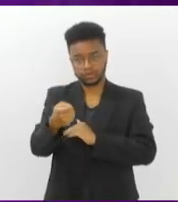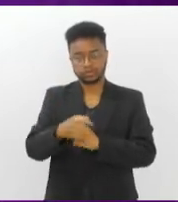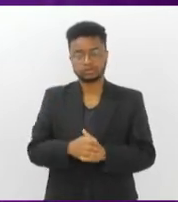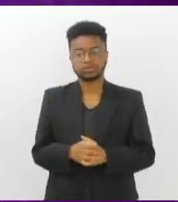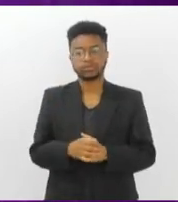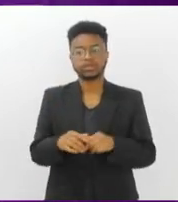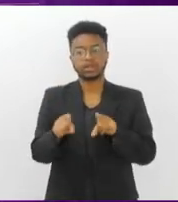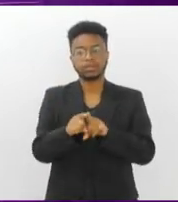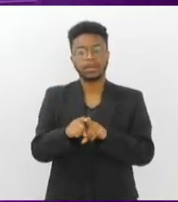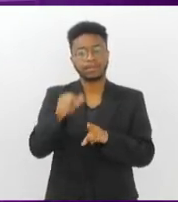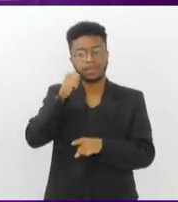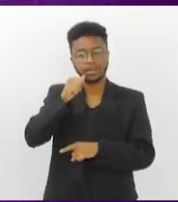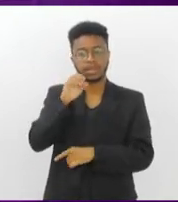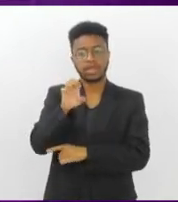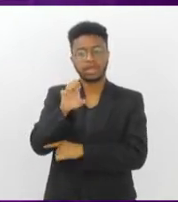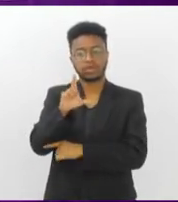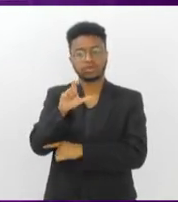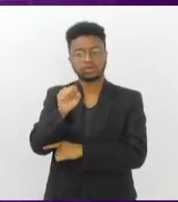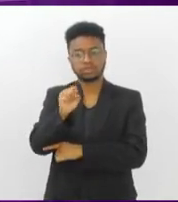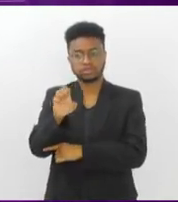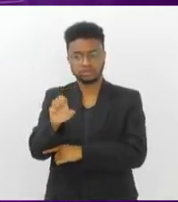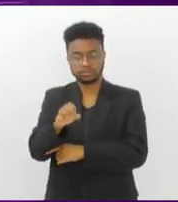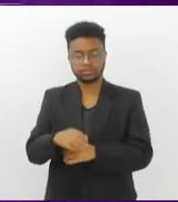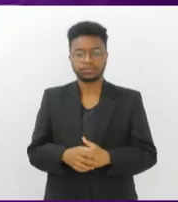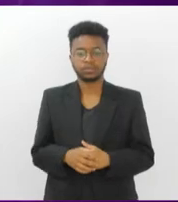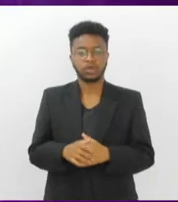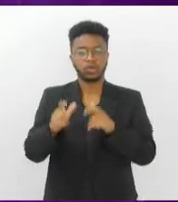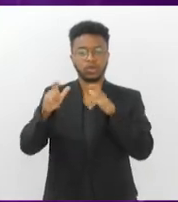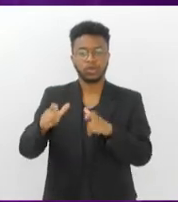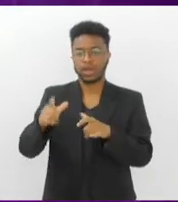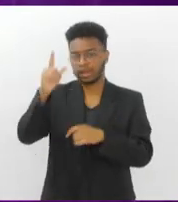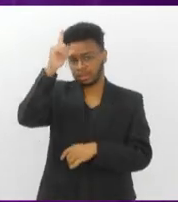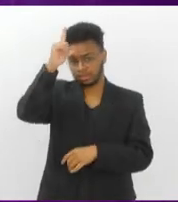e a menina Elsie, no parque de Steglitz, em Berlim.